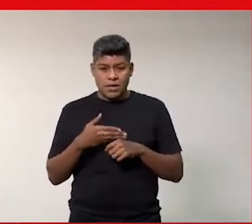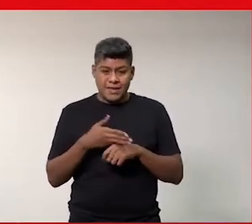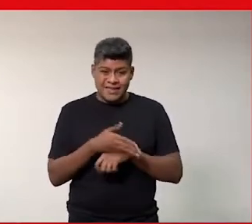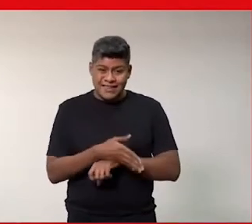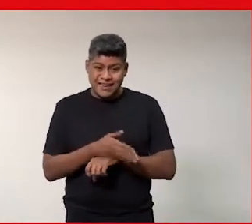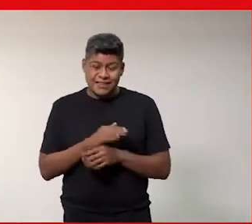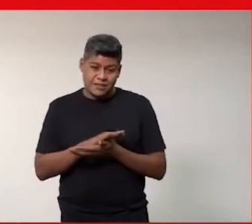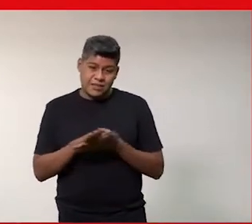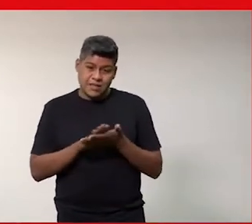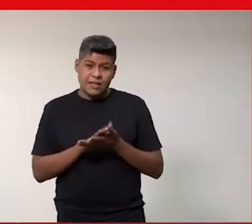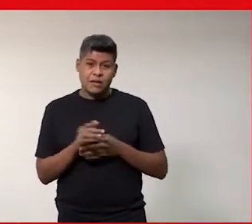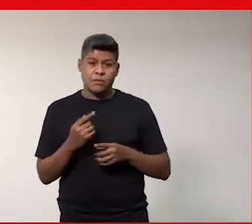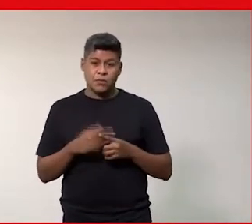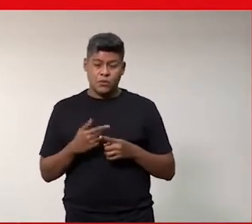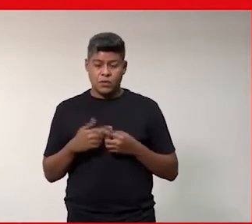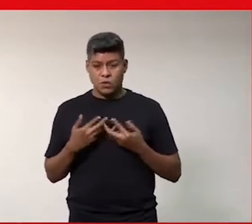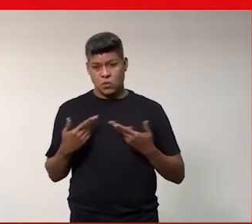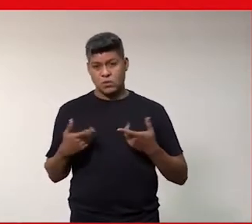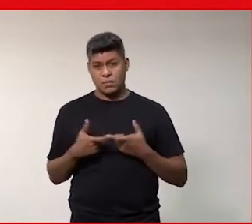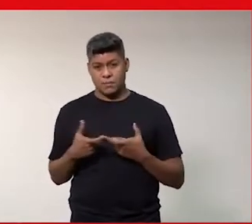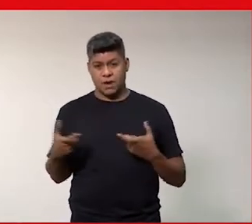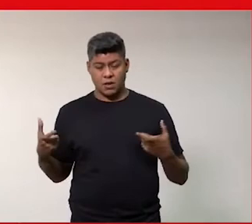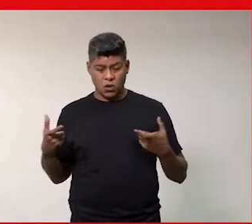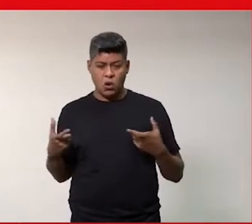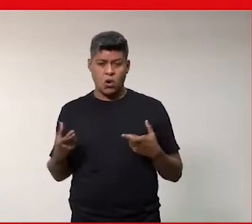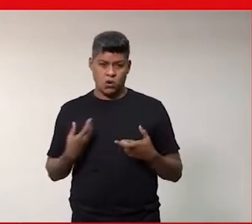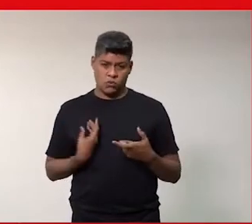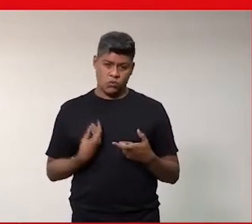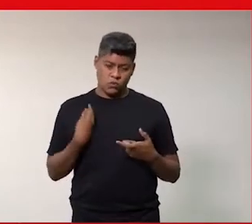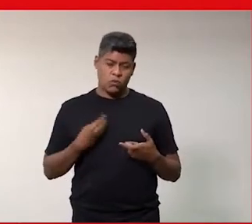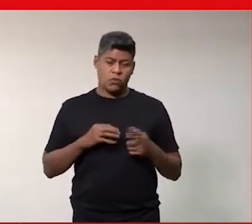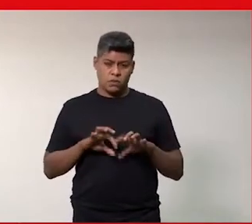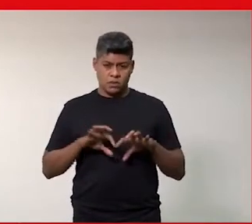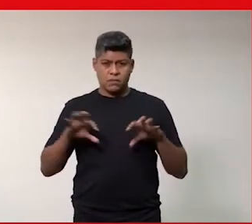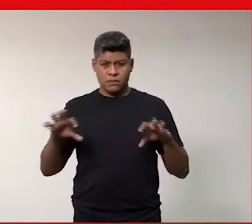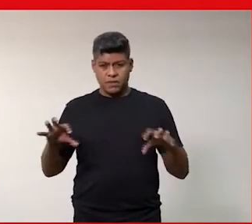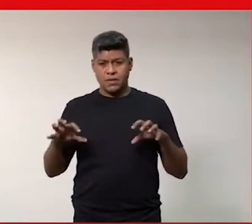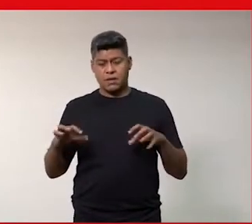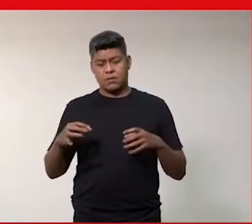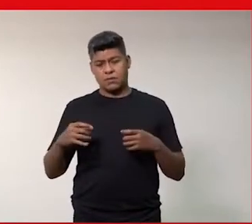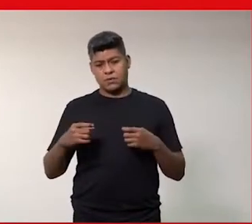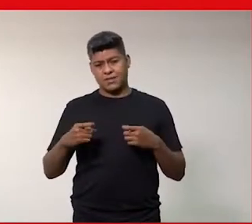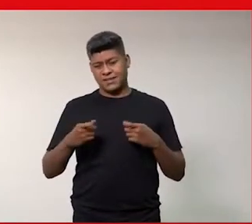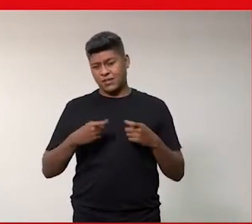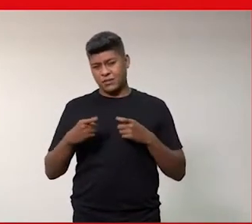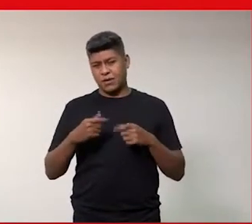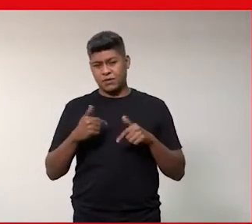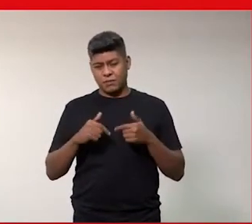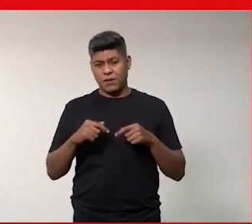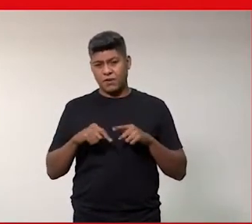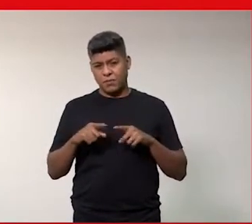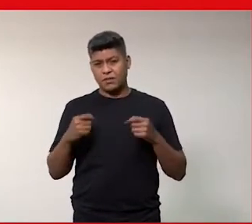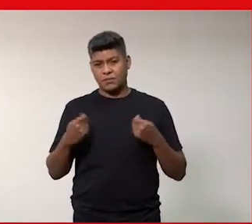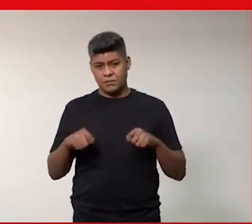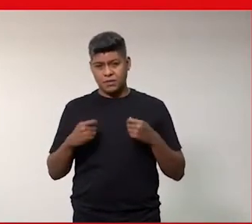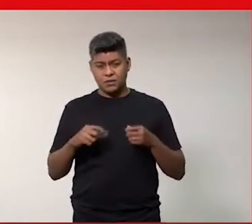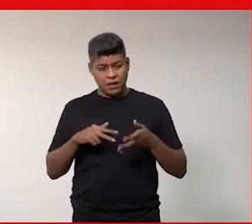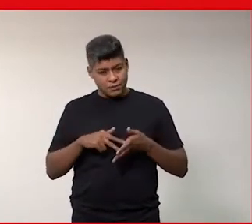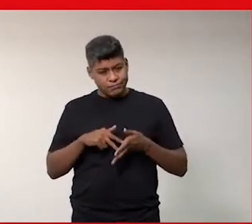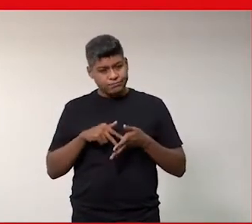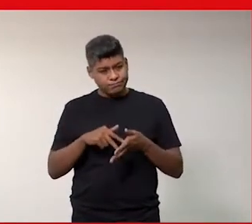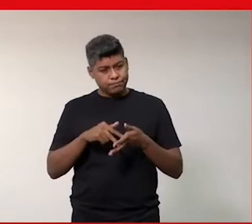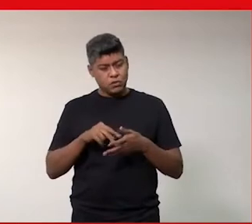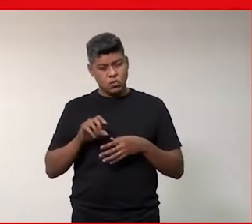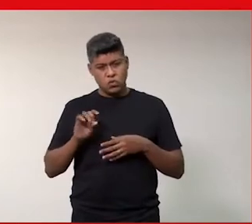porque já vem de uma causa maior que está ancorada em uma divisão sexual do trabalho. Mas a gente precisa dessas ações afirmativas